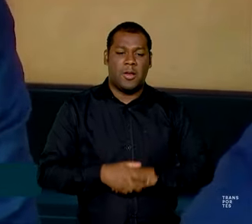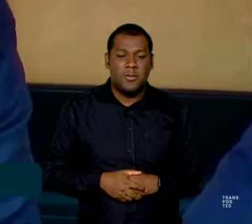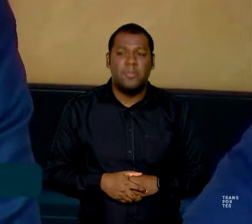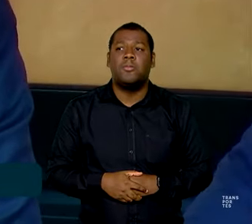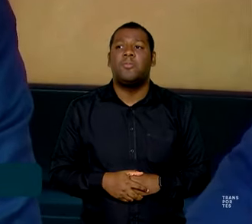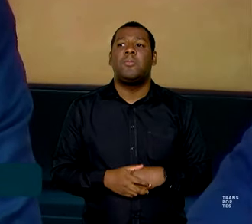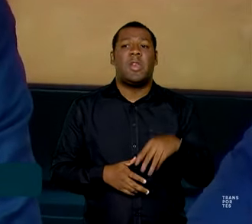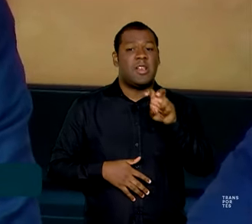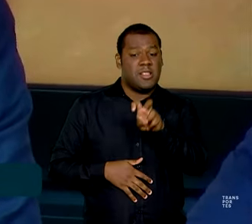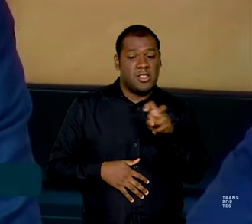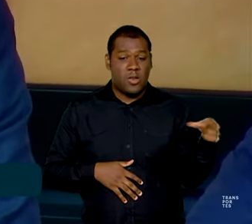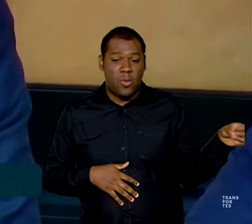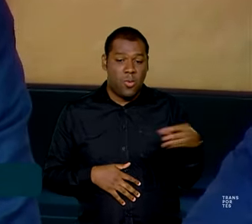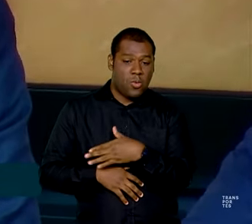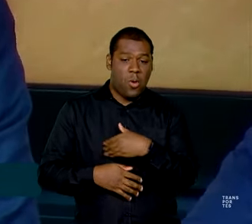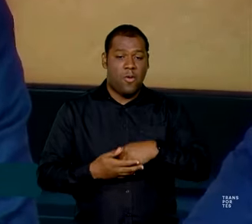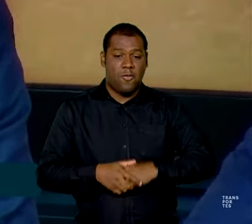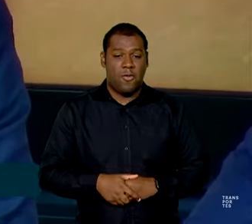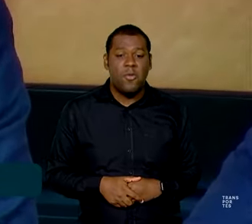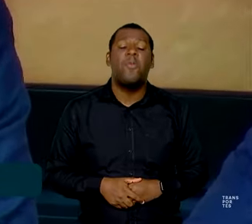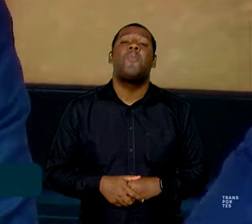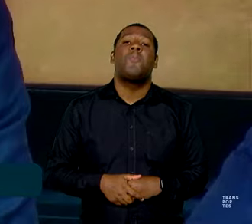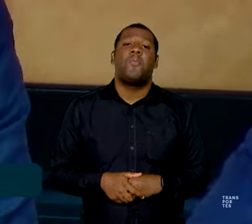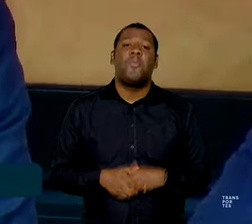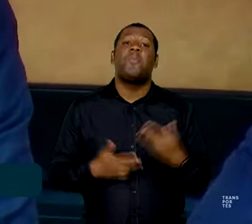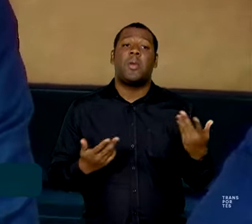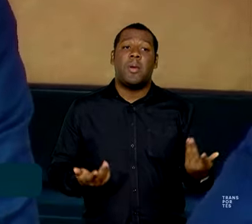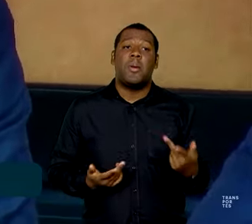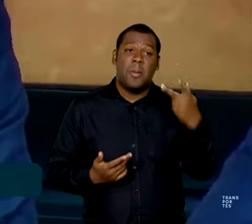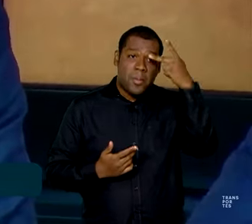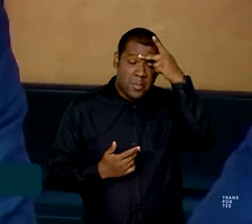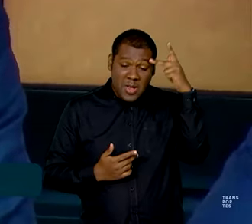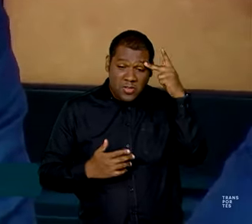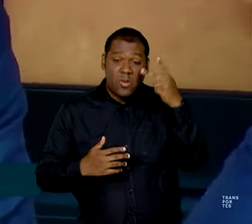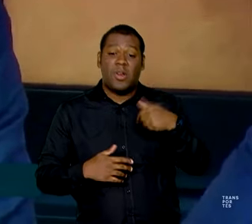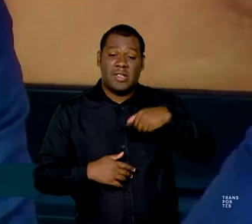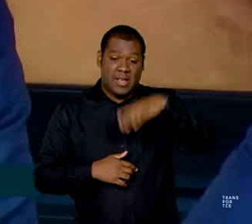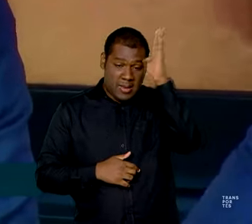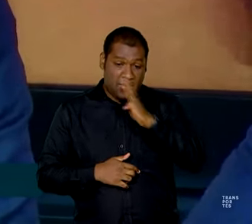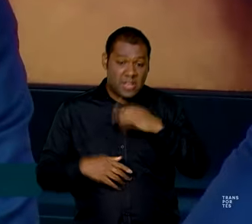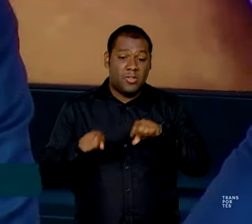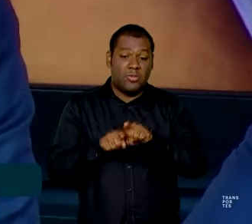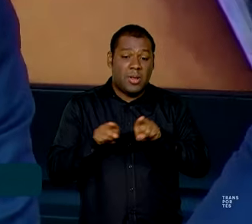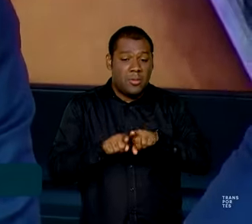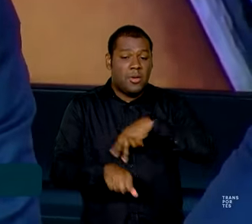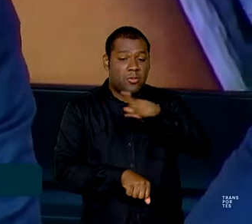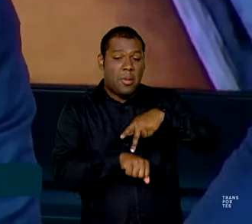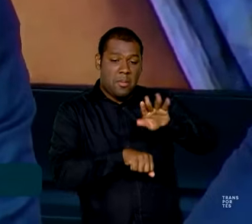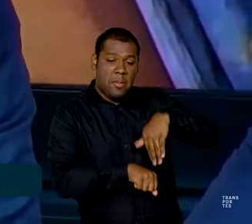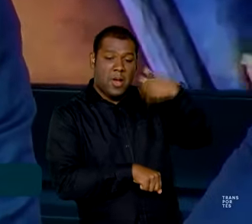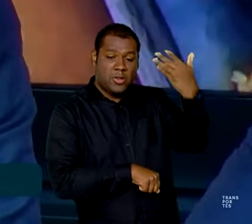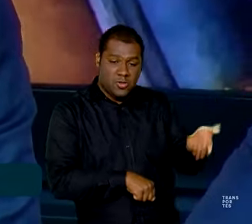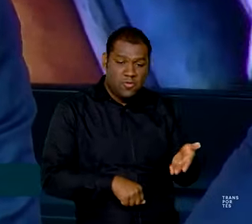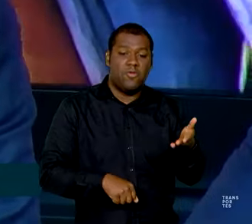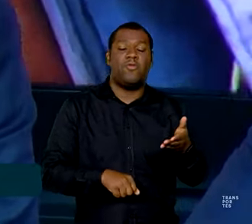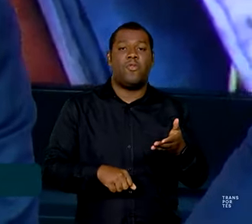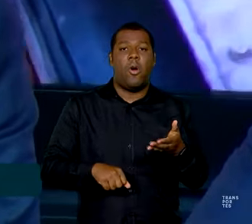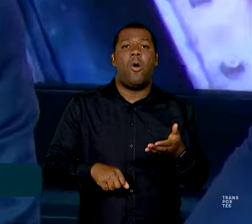história. Já há um conjunto de investidores nacionais e internacionais que querem poder